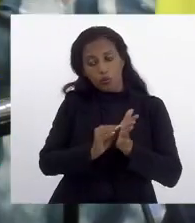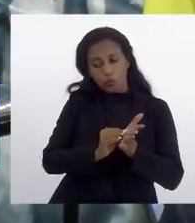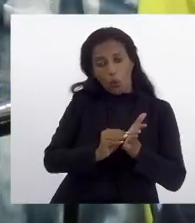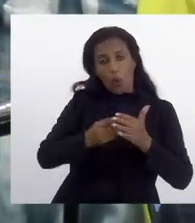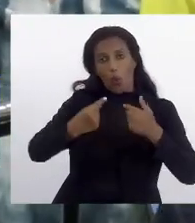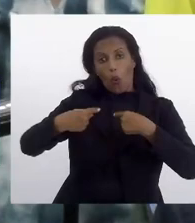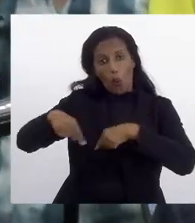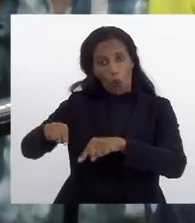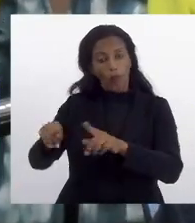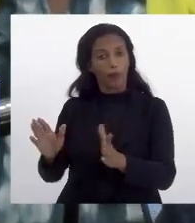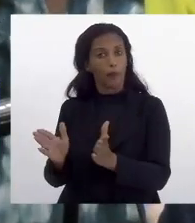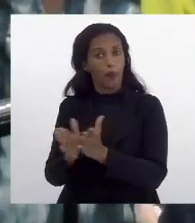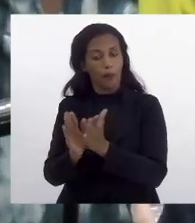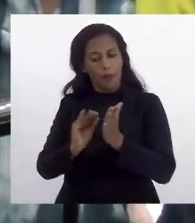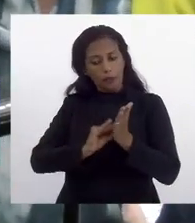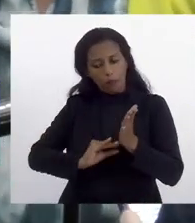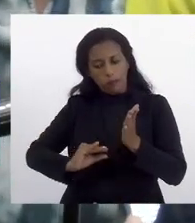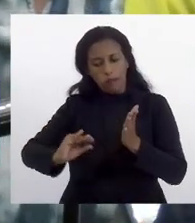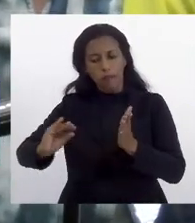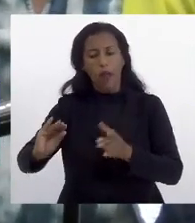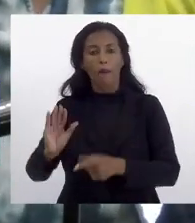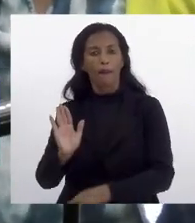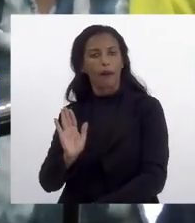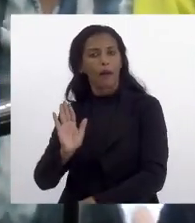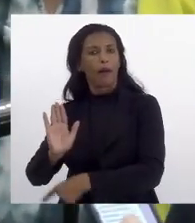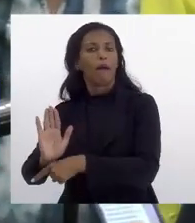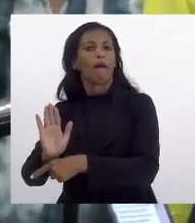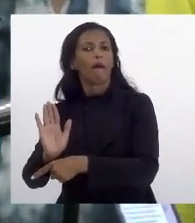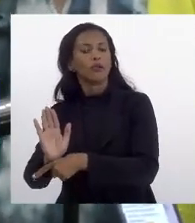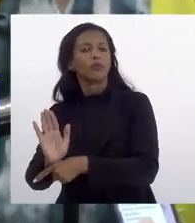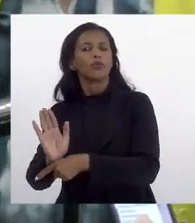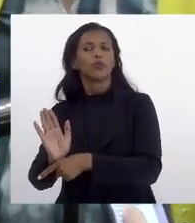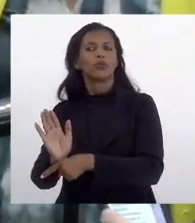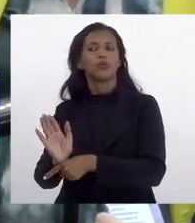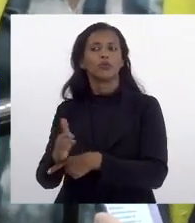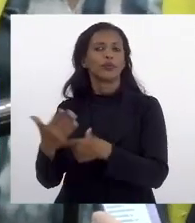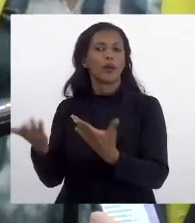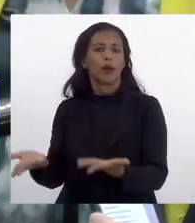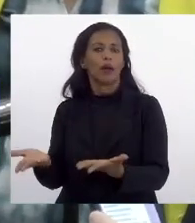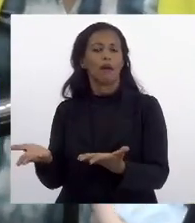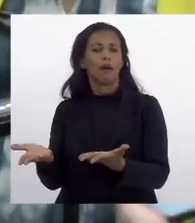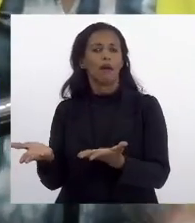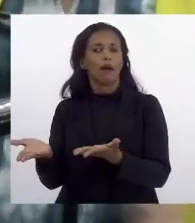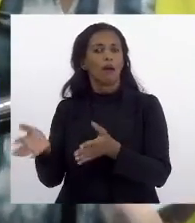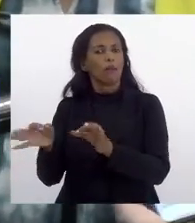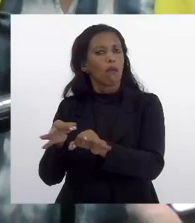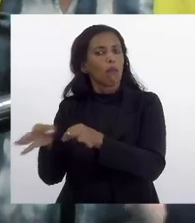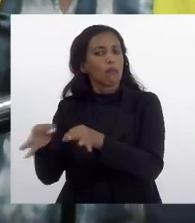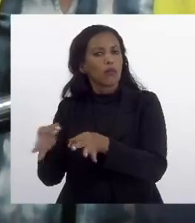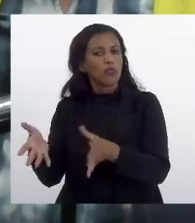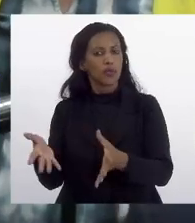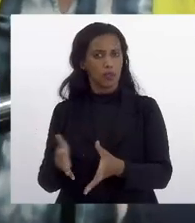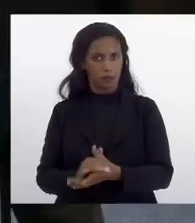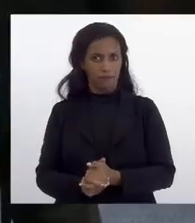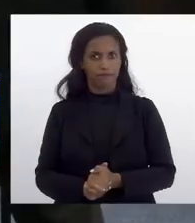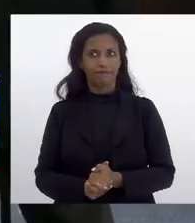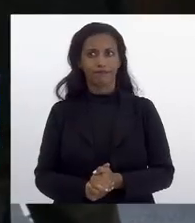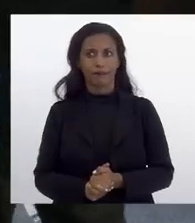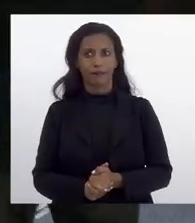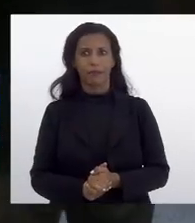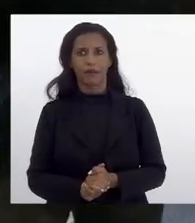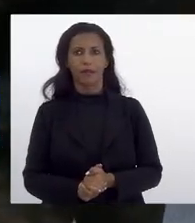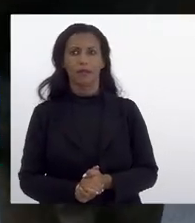de Combate à Pobreza para a implementação de tal medida. Posso ler a sugestão?